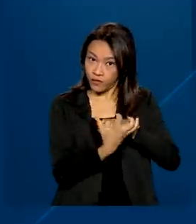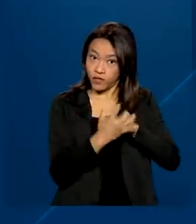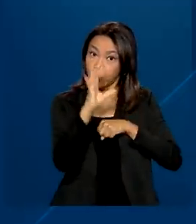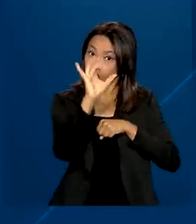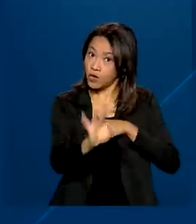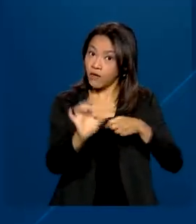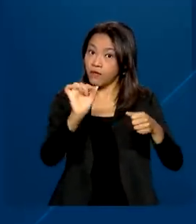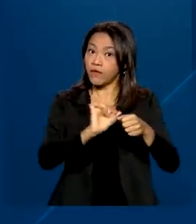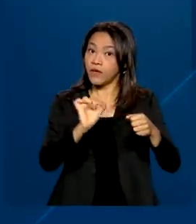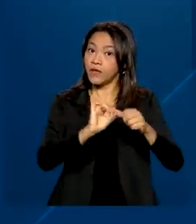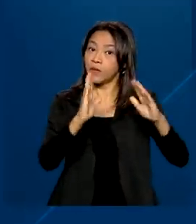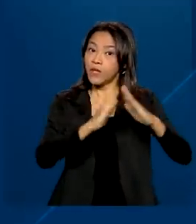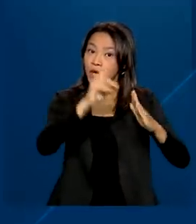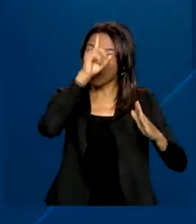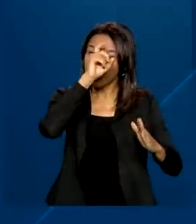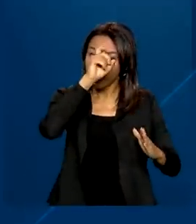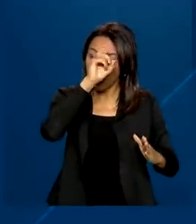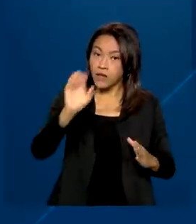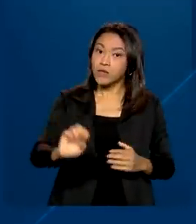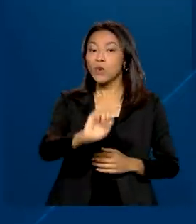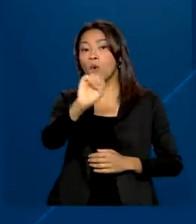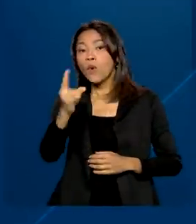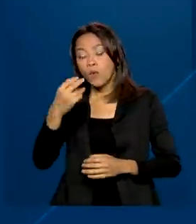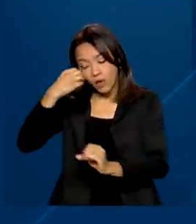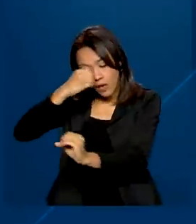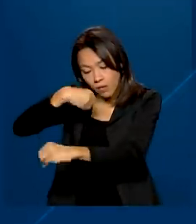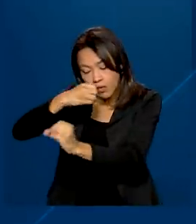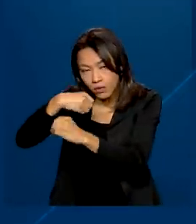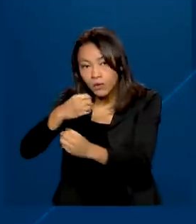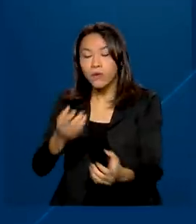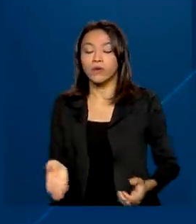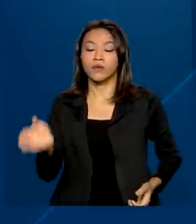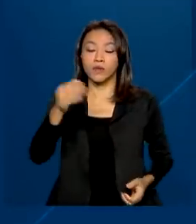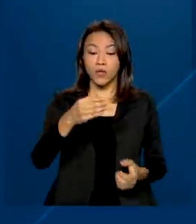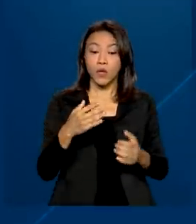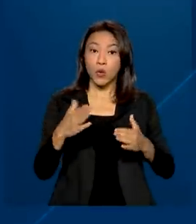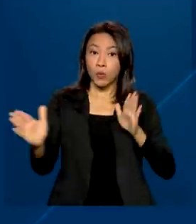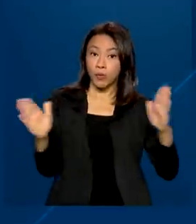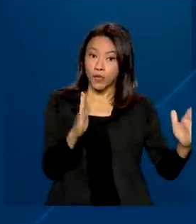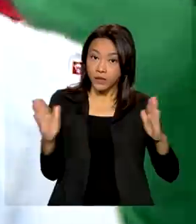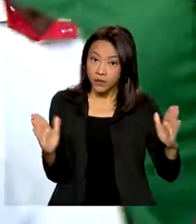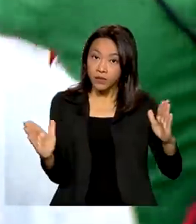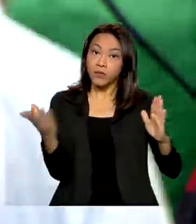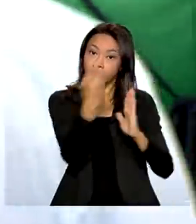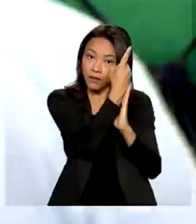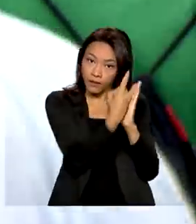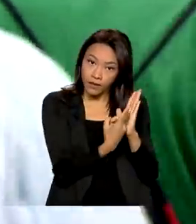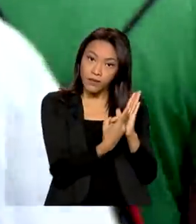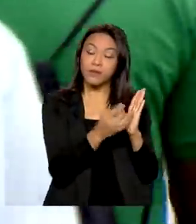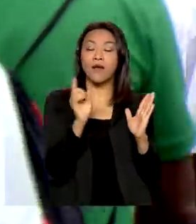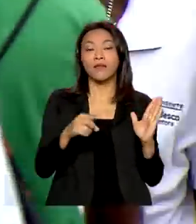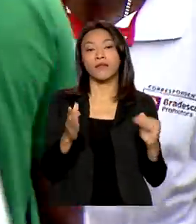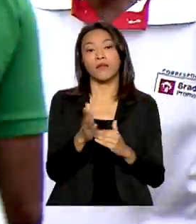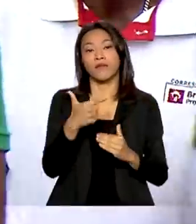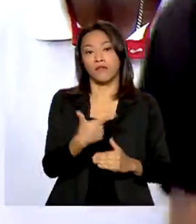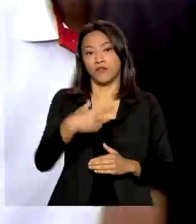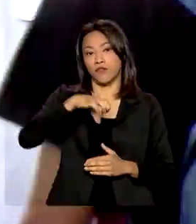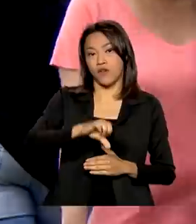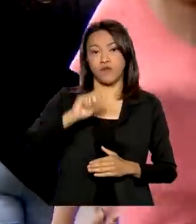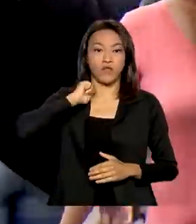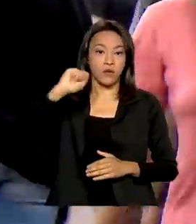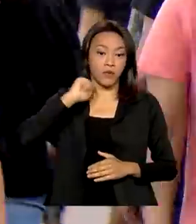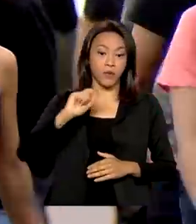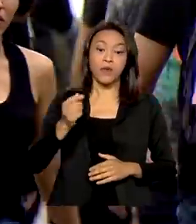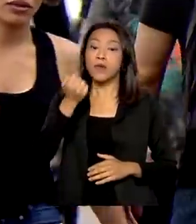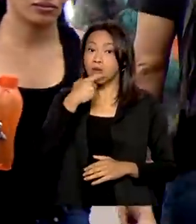hospitais e laboratórios. O prazo para declarar vai até 29 de abril. Quem optar por fazer a declaração via